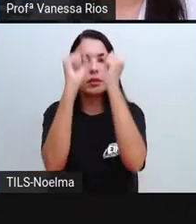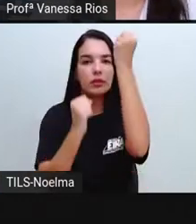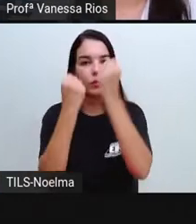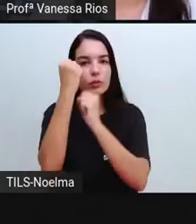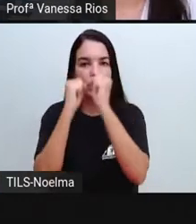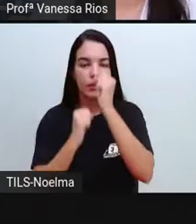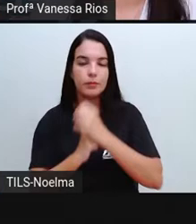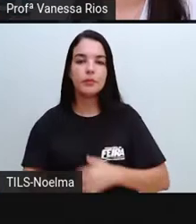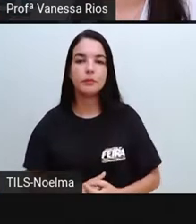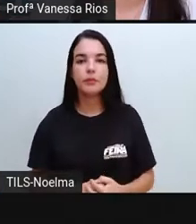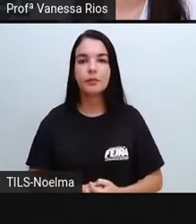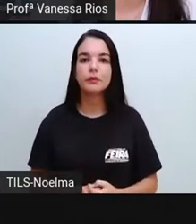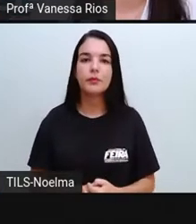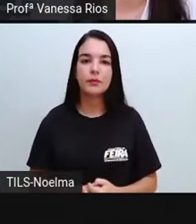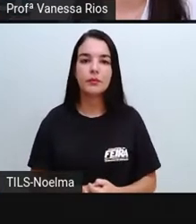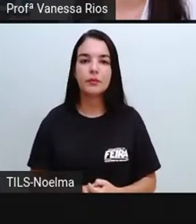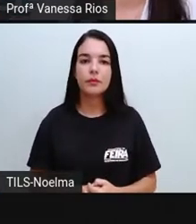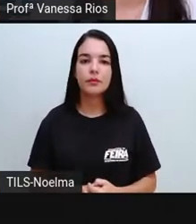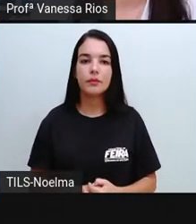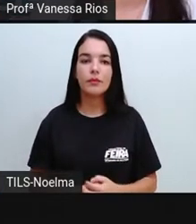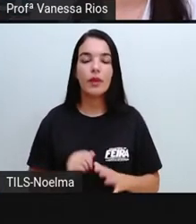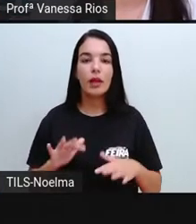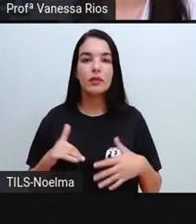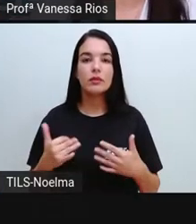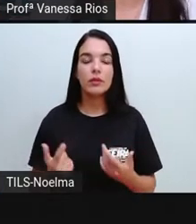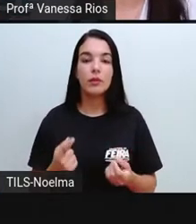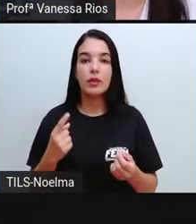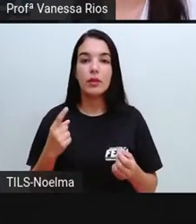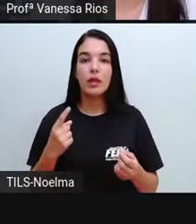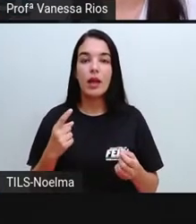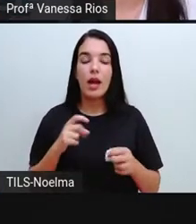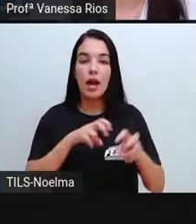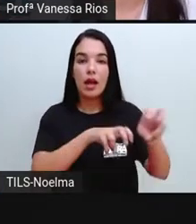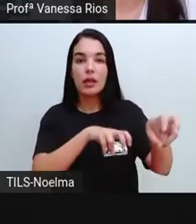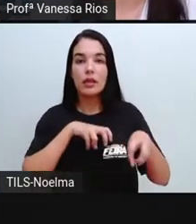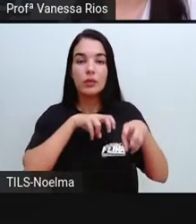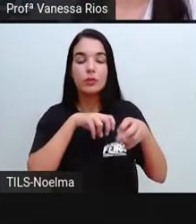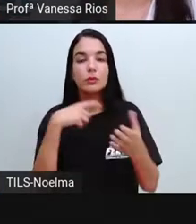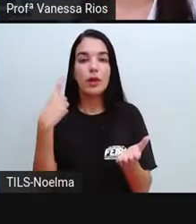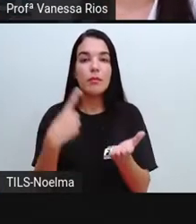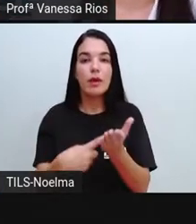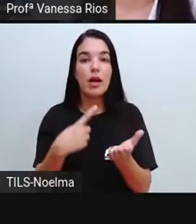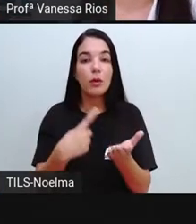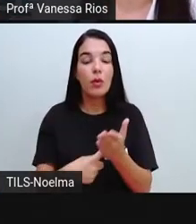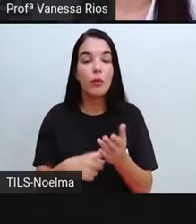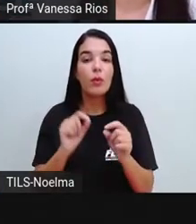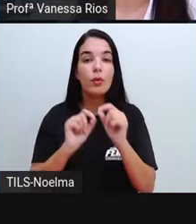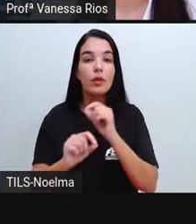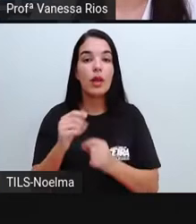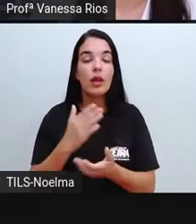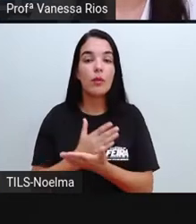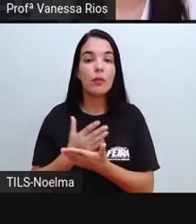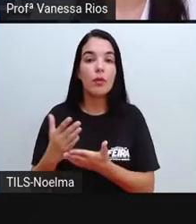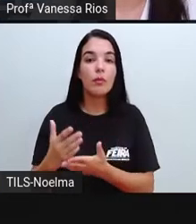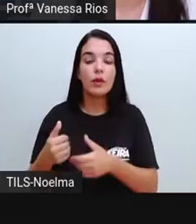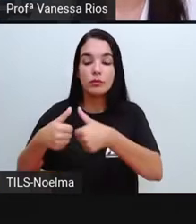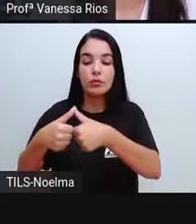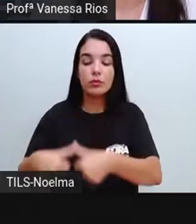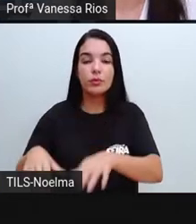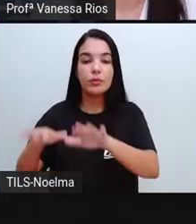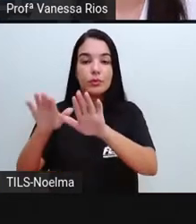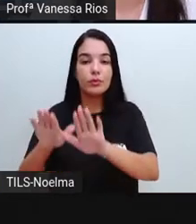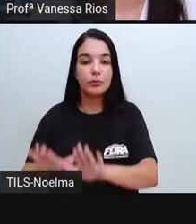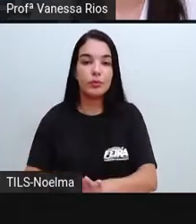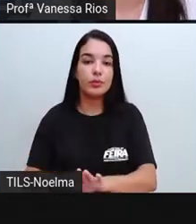industrializados. E aí agricultura marcou o início do sedentarismo humano e está essencialmente